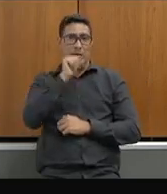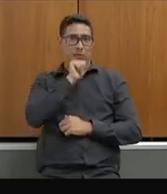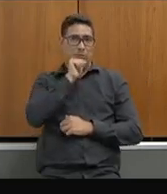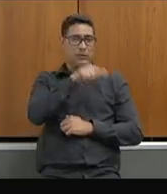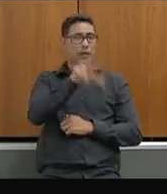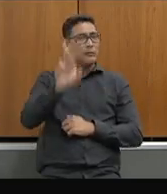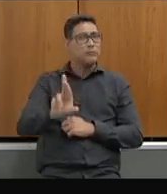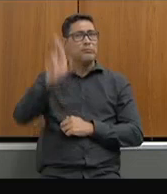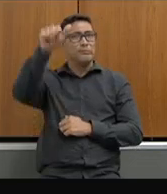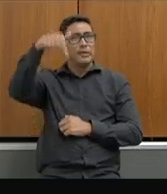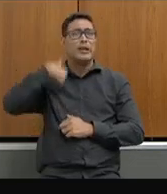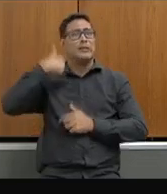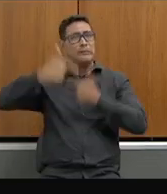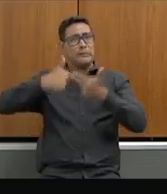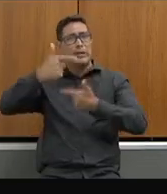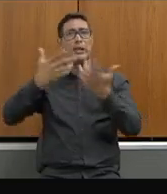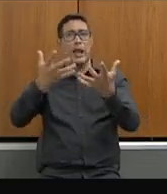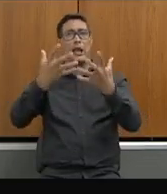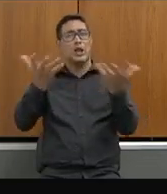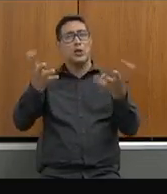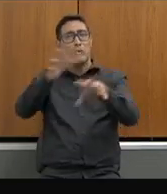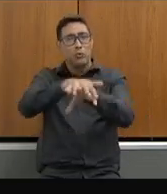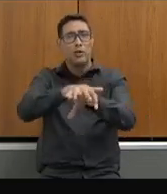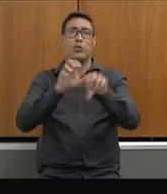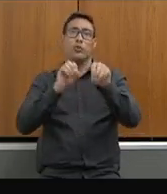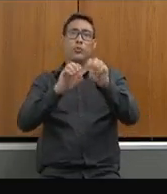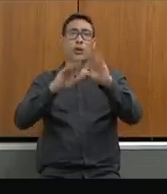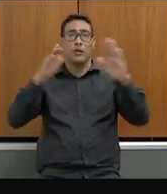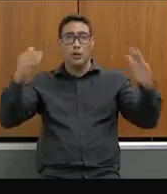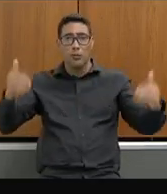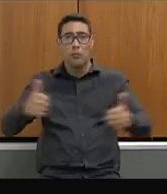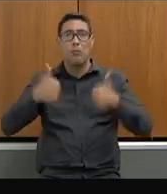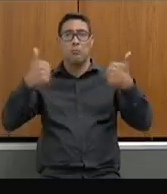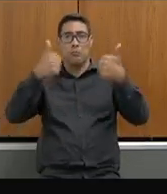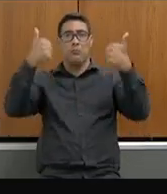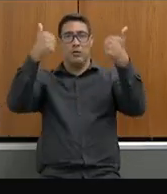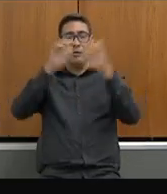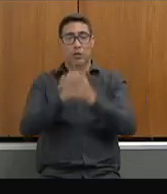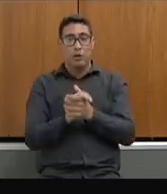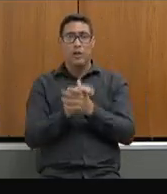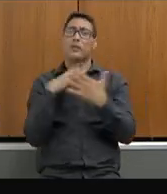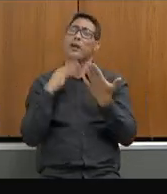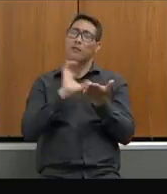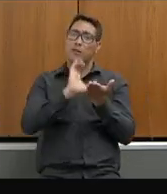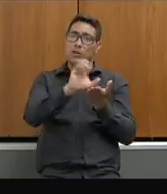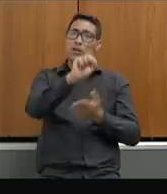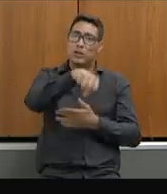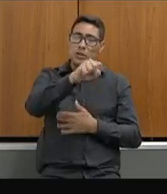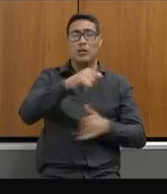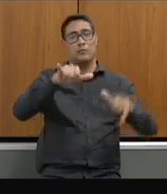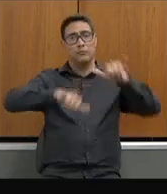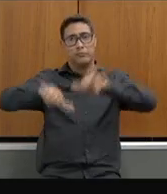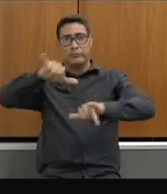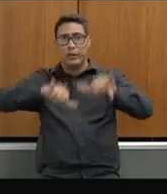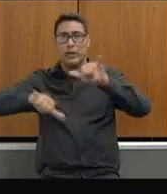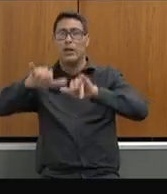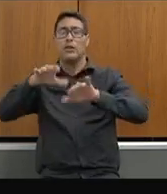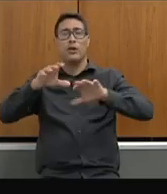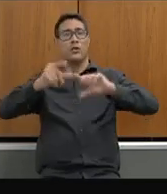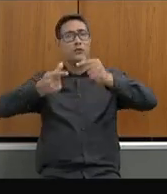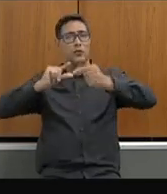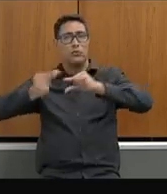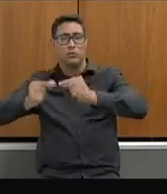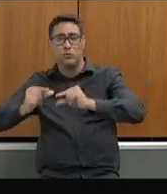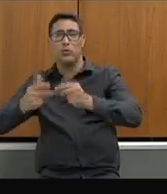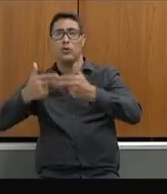ela todos deveriam ser incluídos uma educação melhor ele tem investido sim em laboratórios infraestrutura